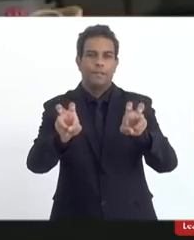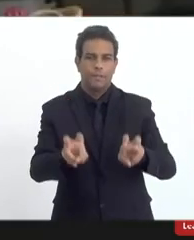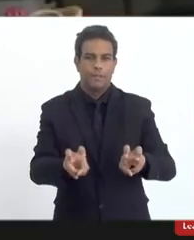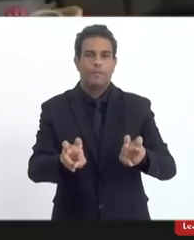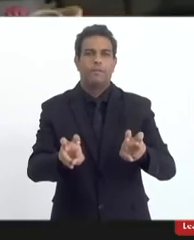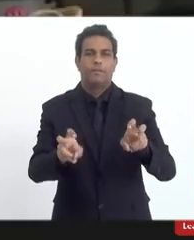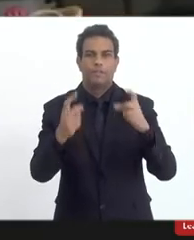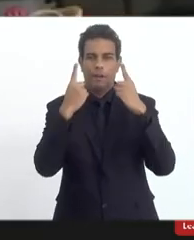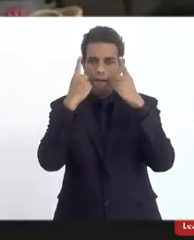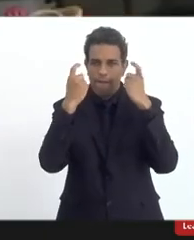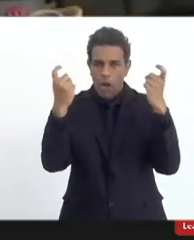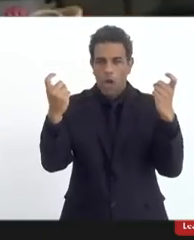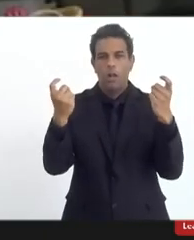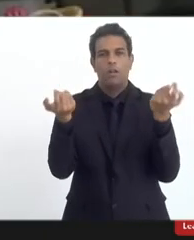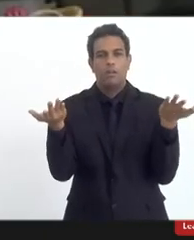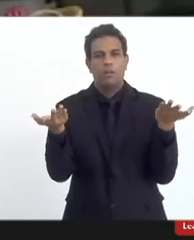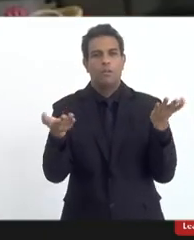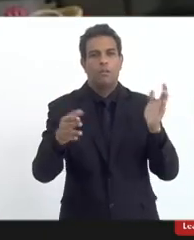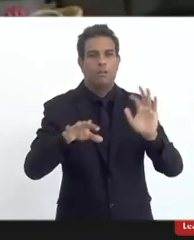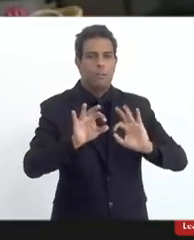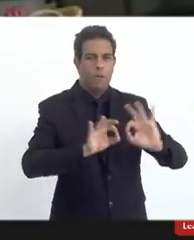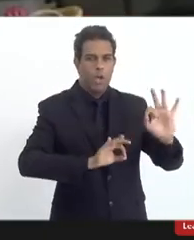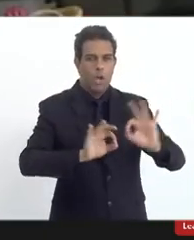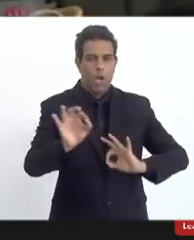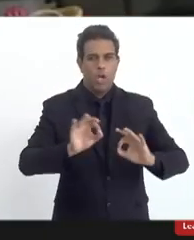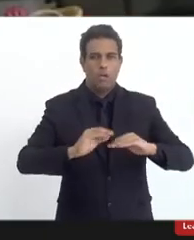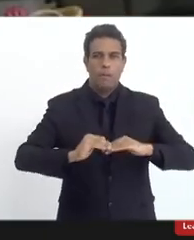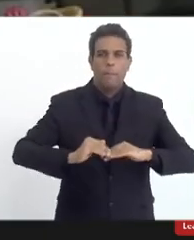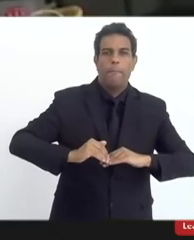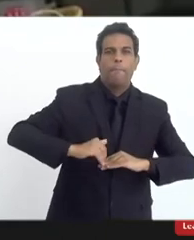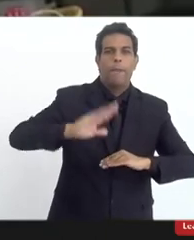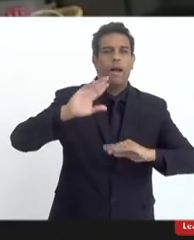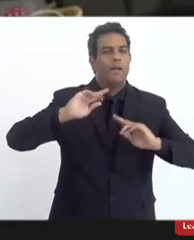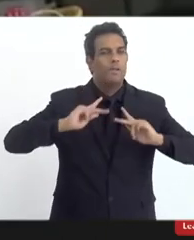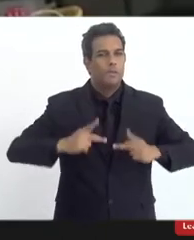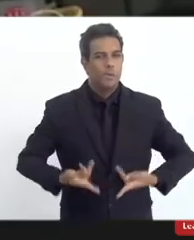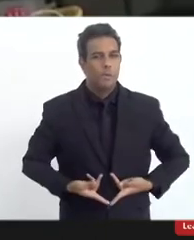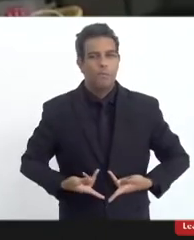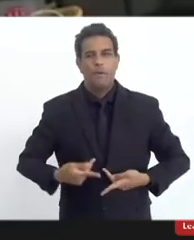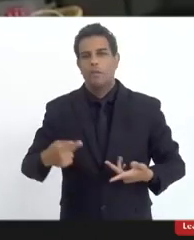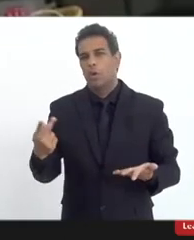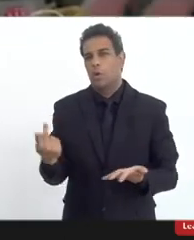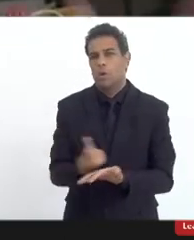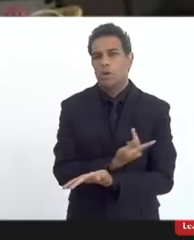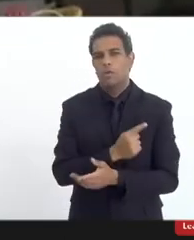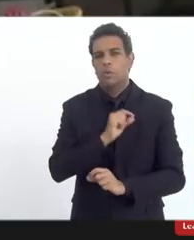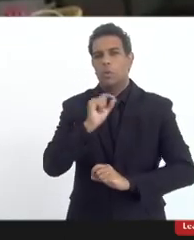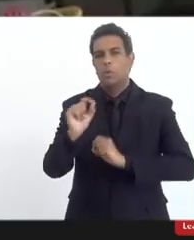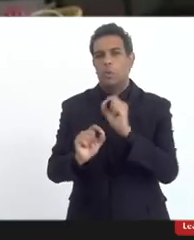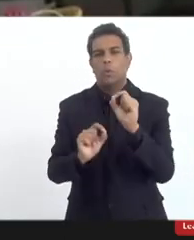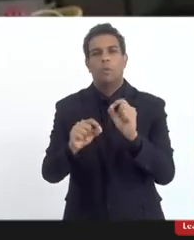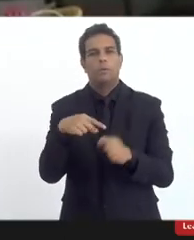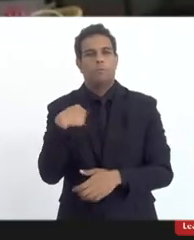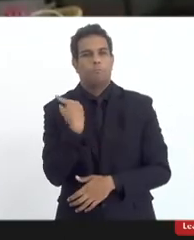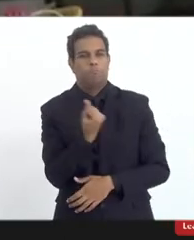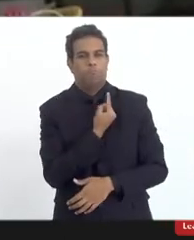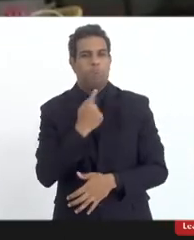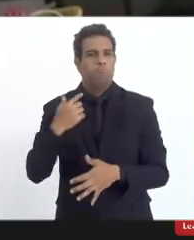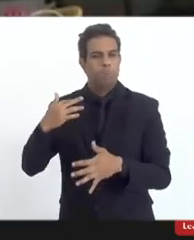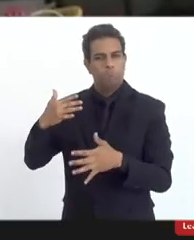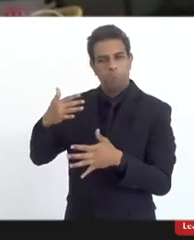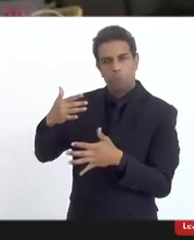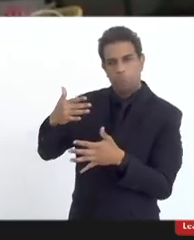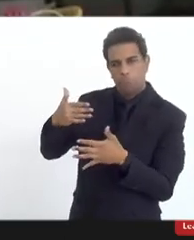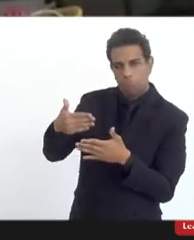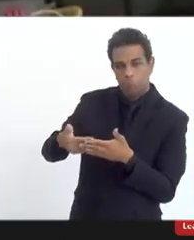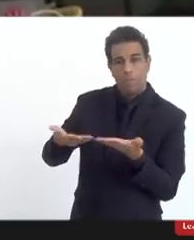né o projeto educação mais humana ele surgiu na verdade como eu falei já surgiu alguns anos